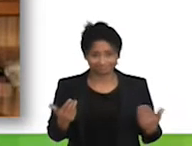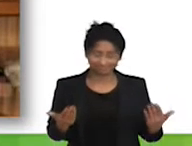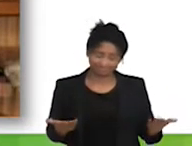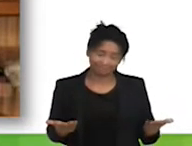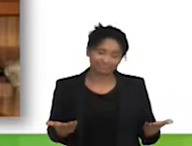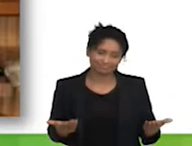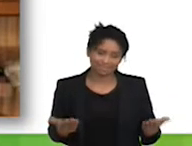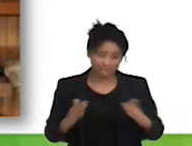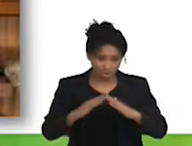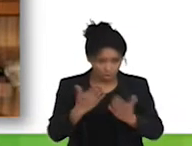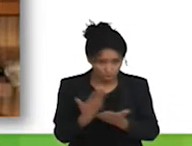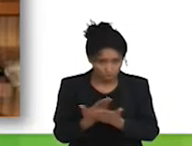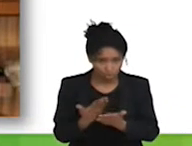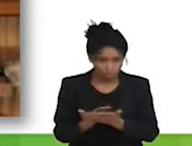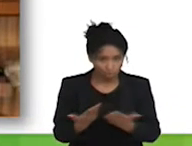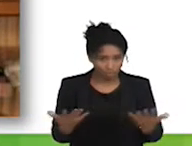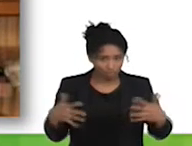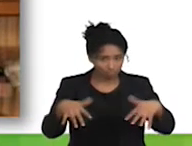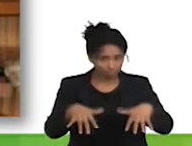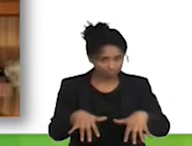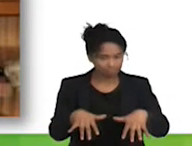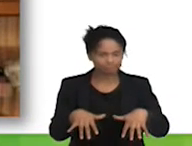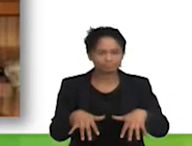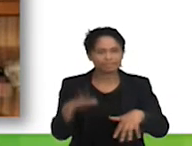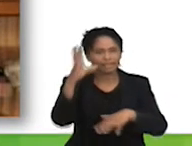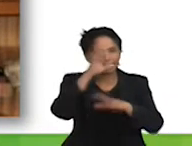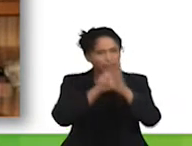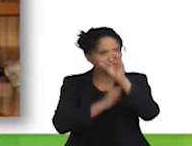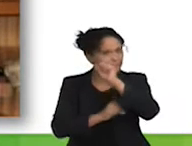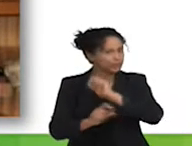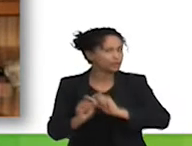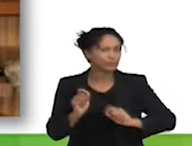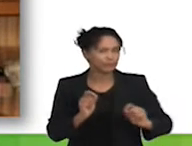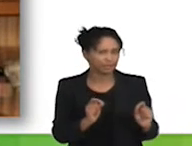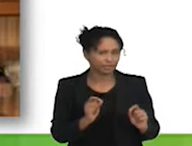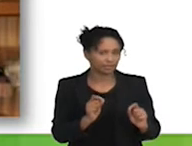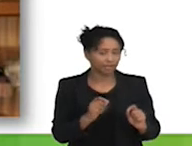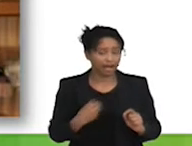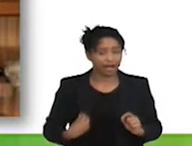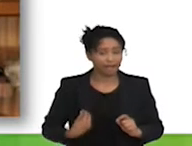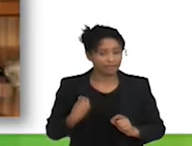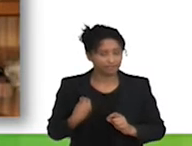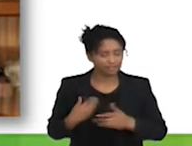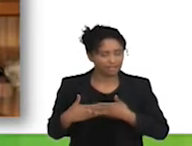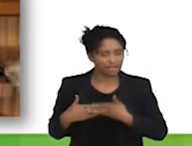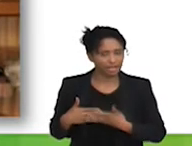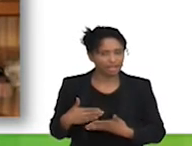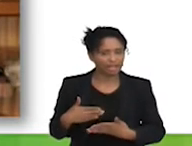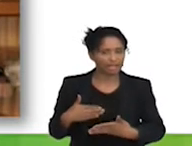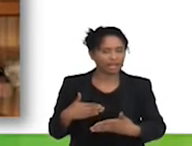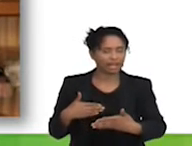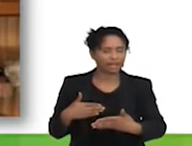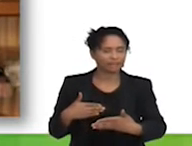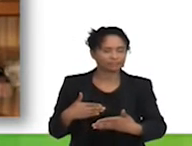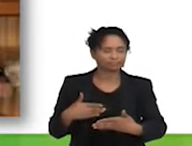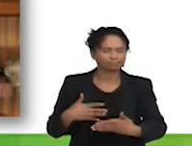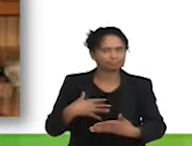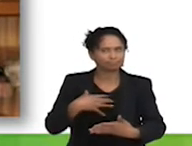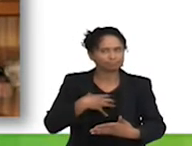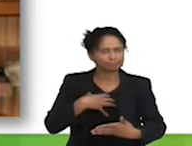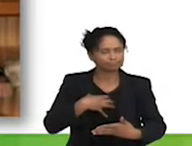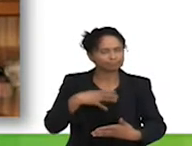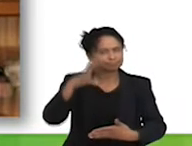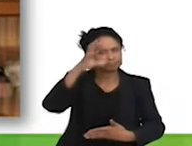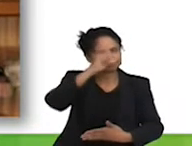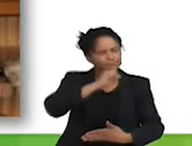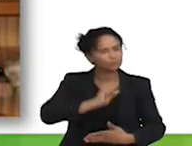professores, os alunos, aprendem uma lição que na vida dificilmente ensina, que é respeitar as diferenças. Esse é o primeiro